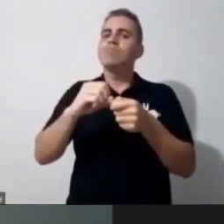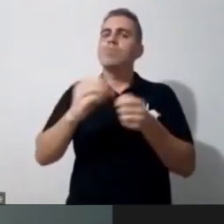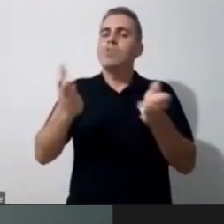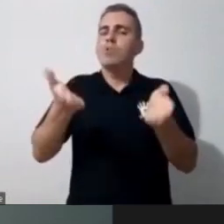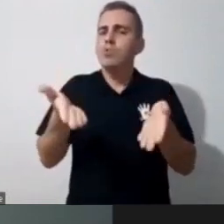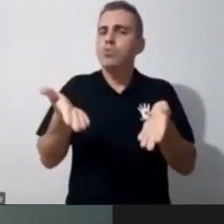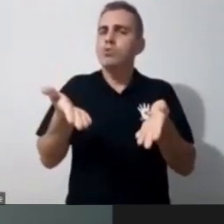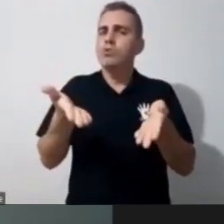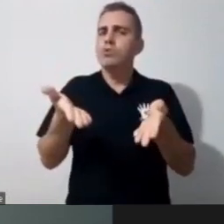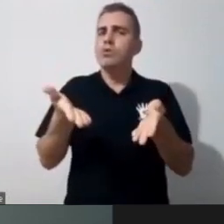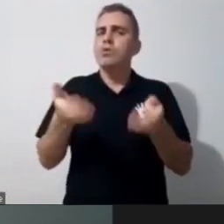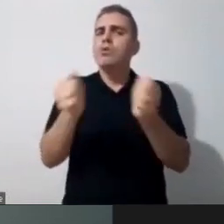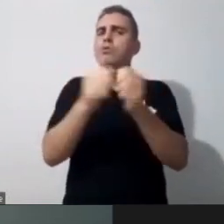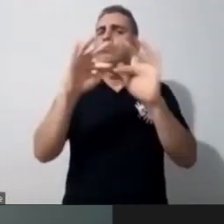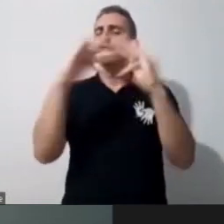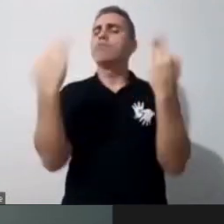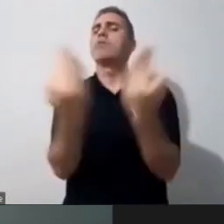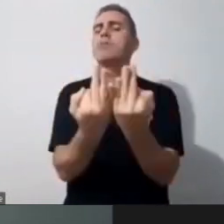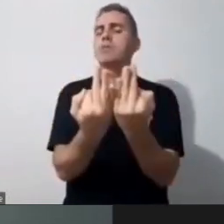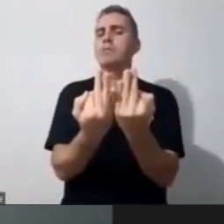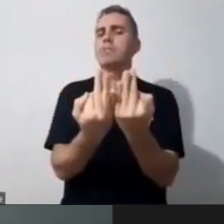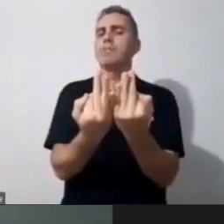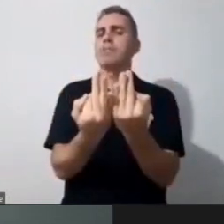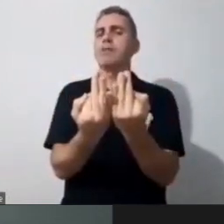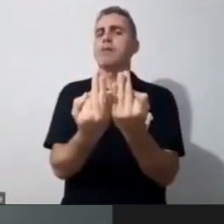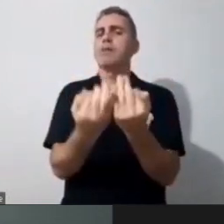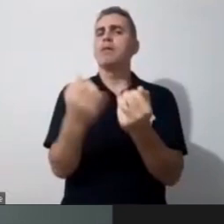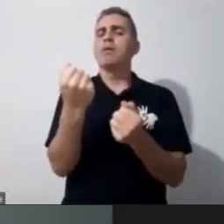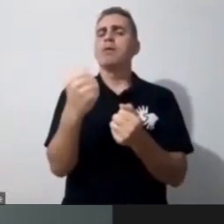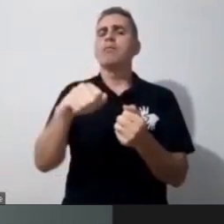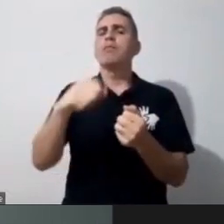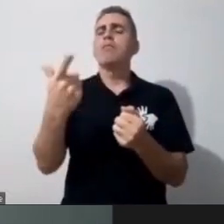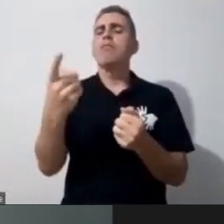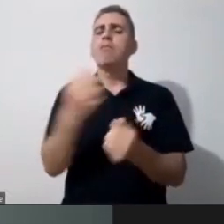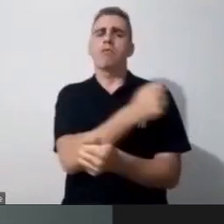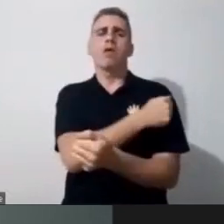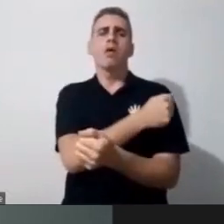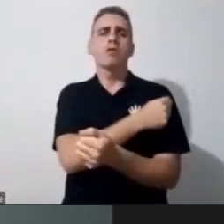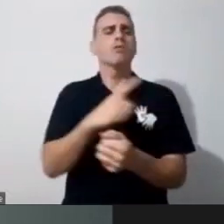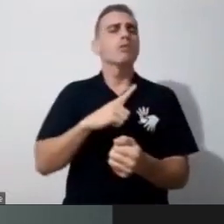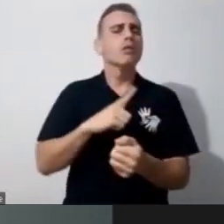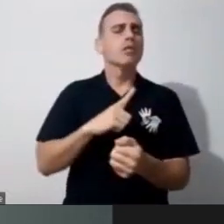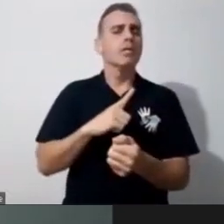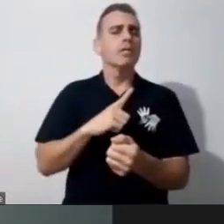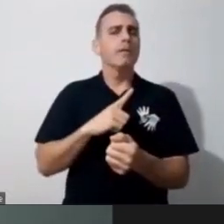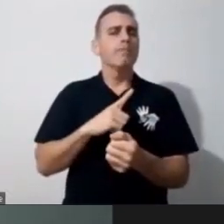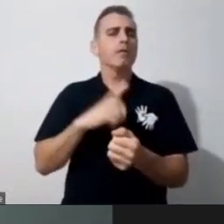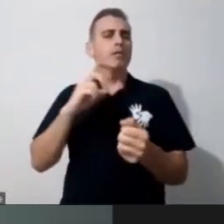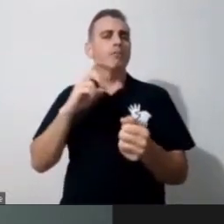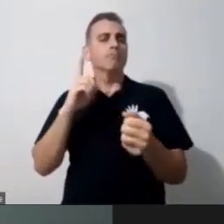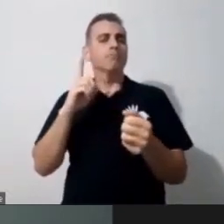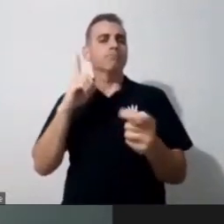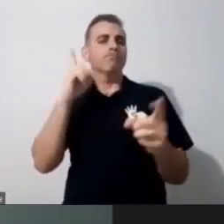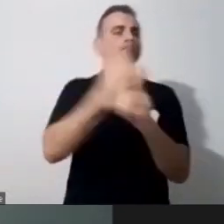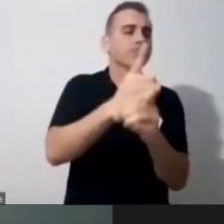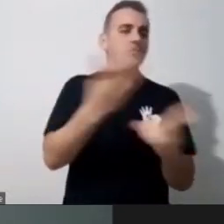e que esse aluno tem de se descobrir nesse planejamento. Então, eu, enquanto professora, vou